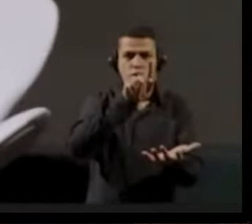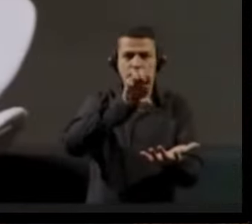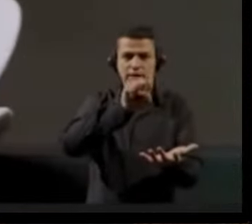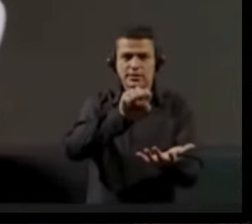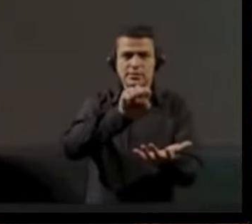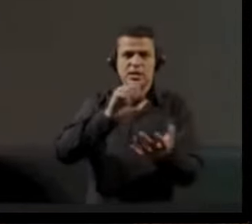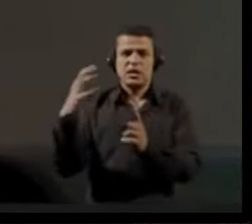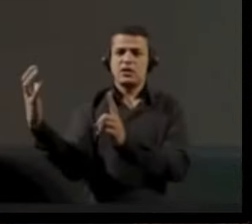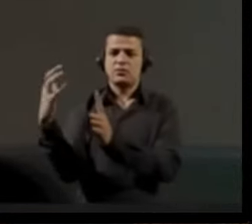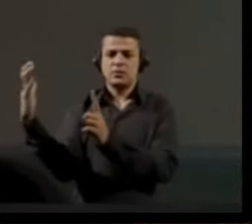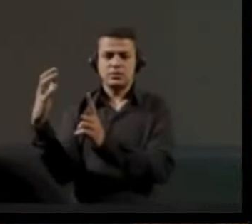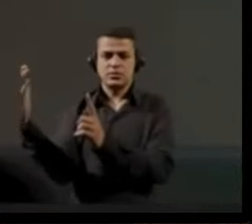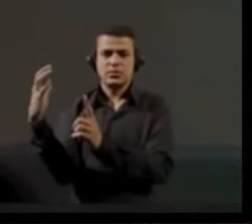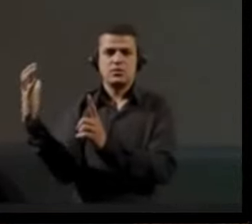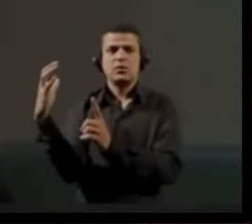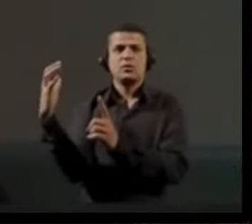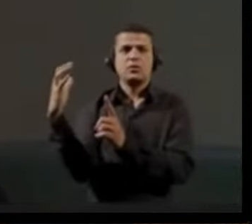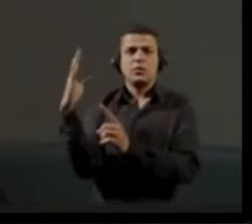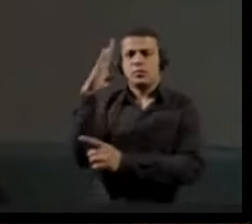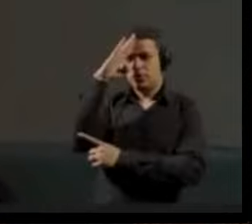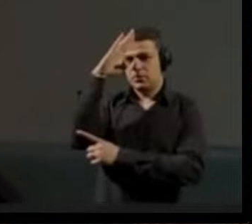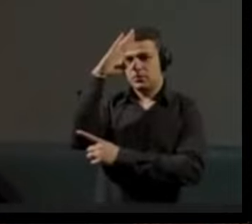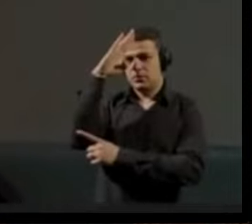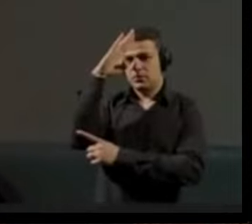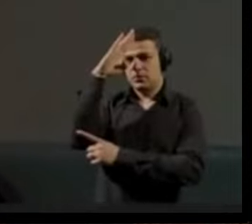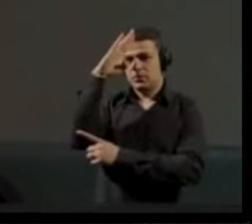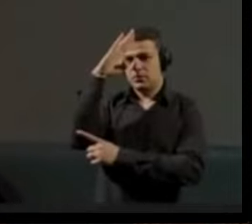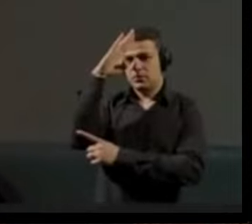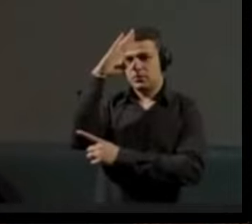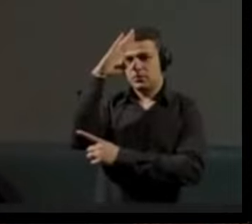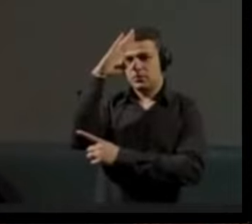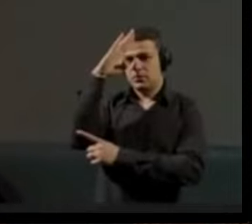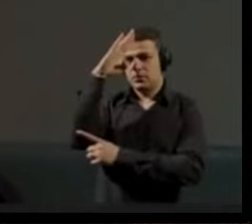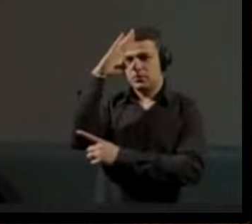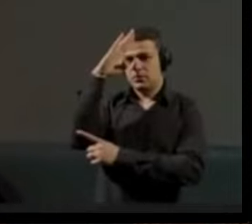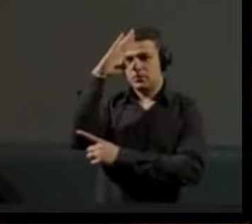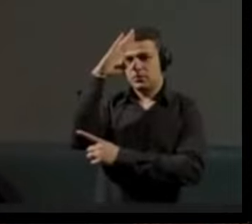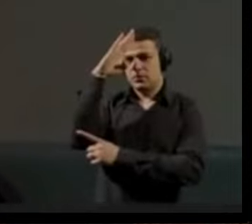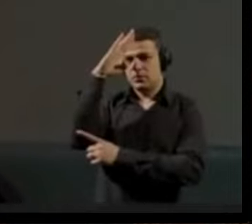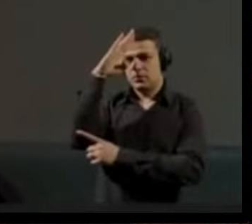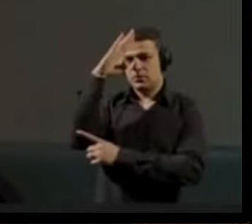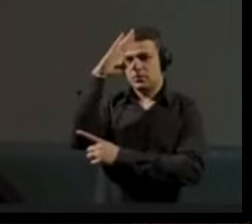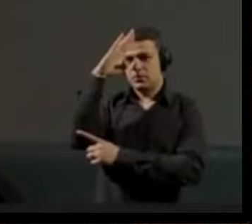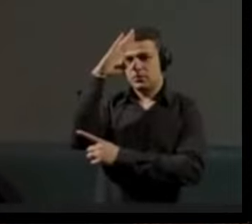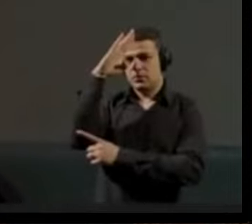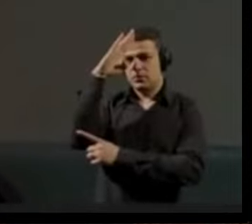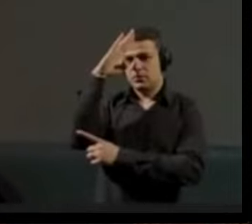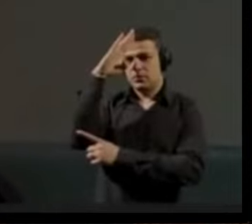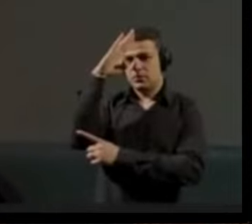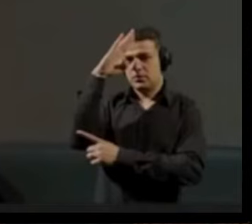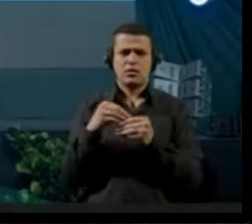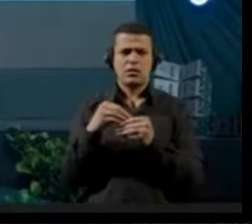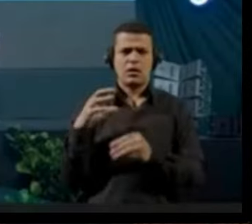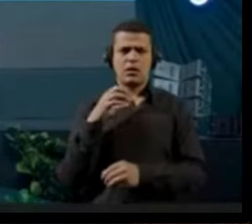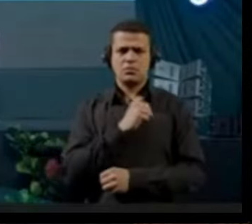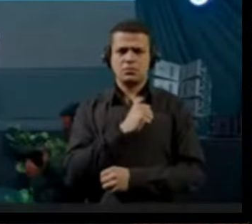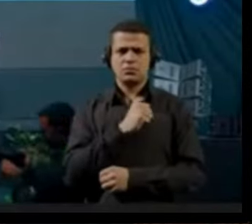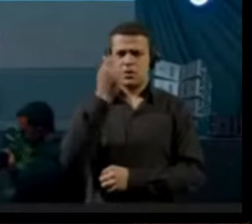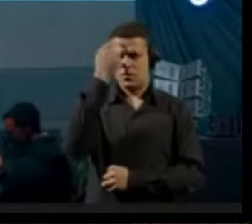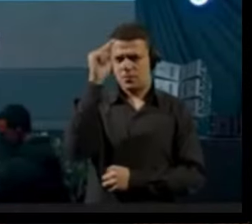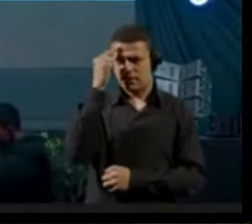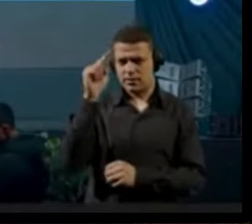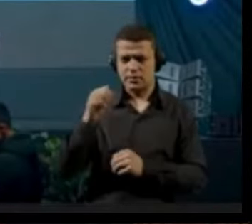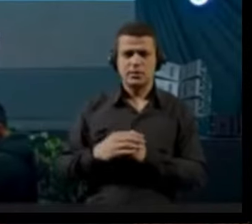diretamente no resultado das eleições de 2022. Só para vocês terem uma ideia do que nós estamos falando aqui,